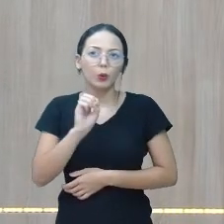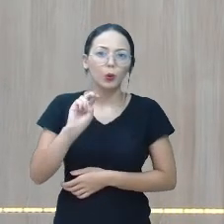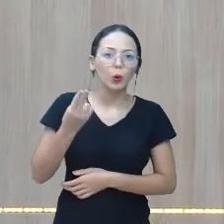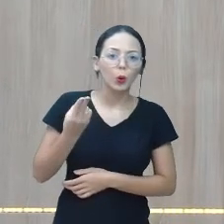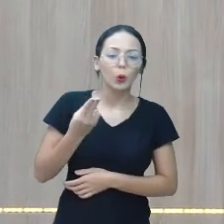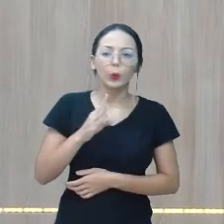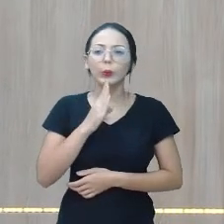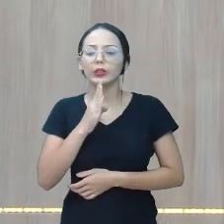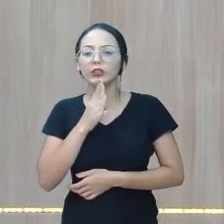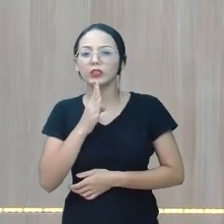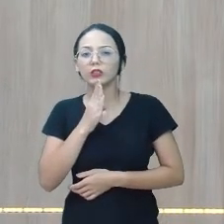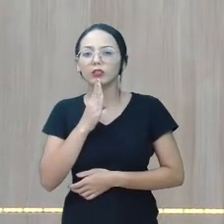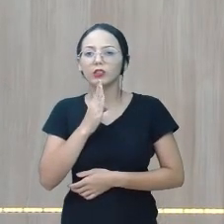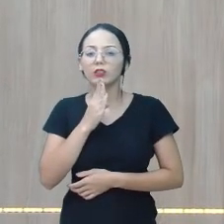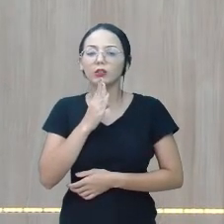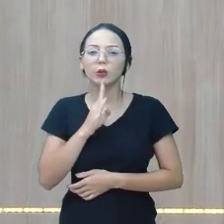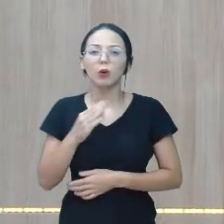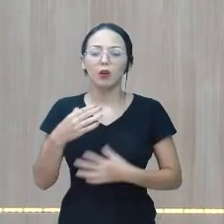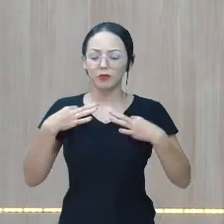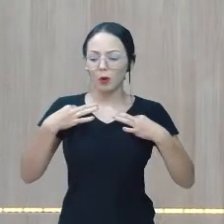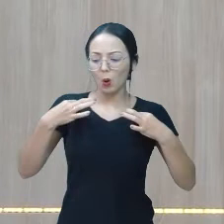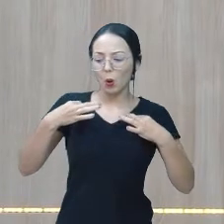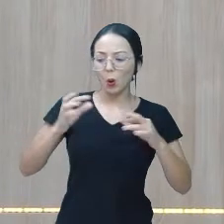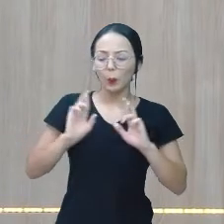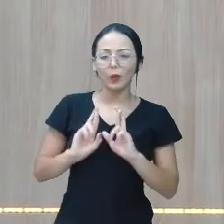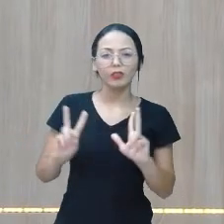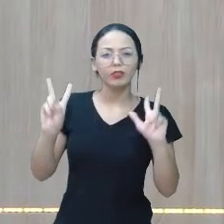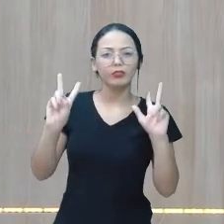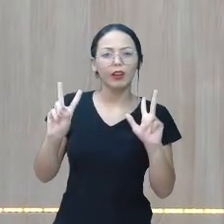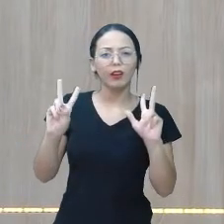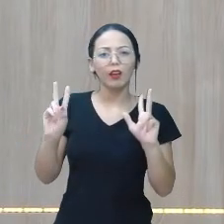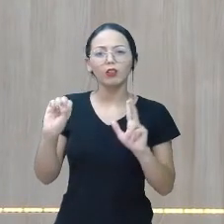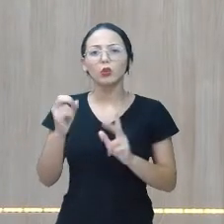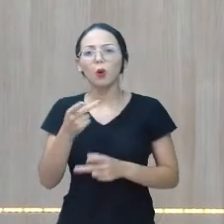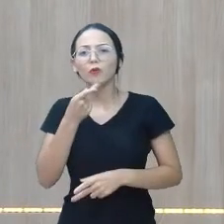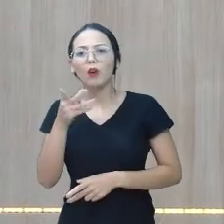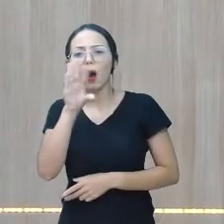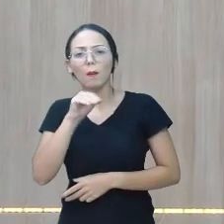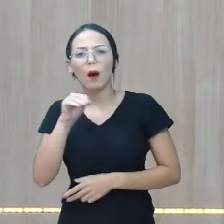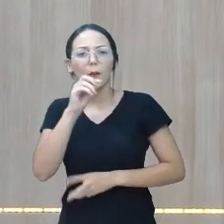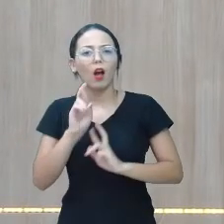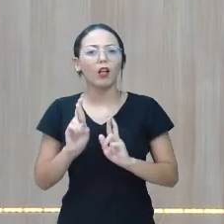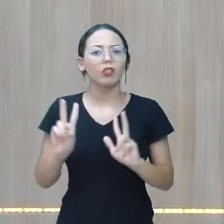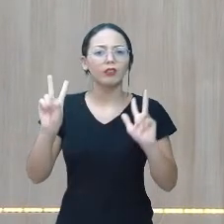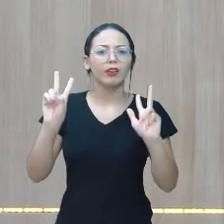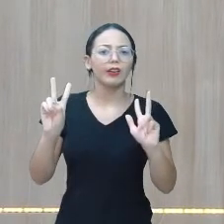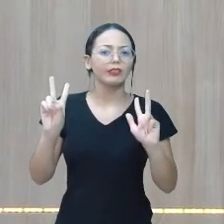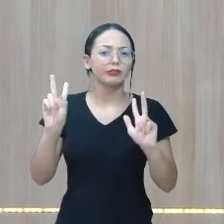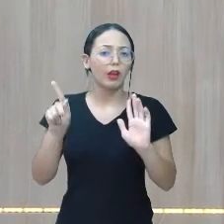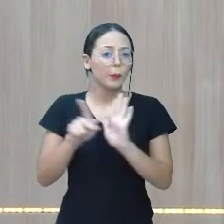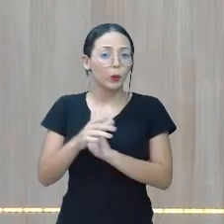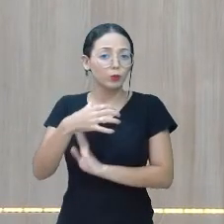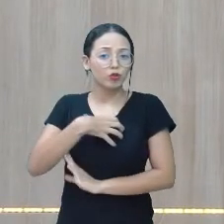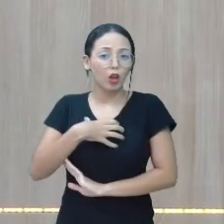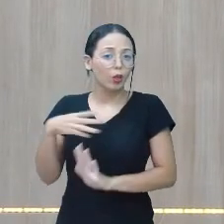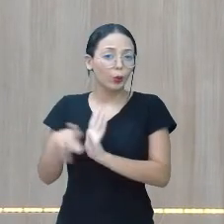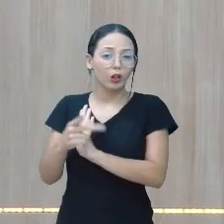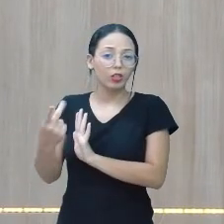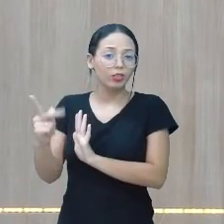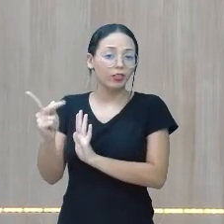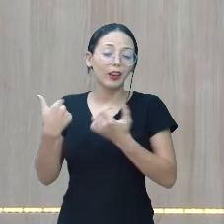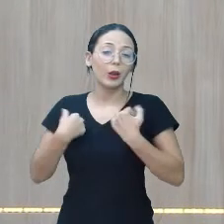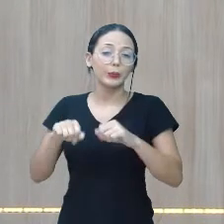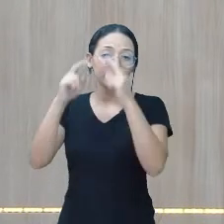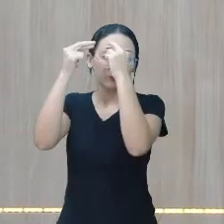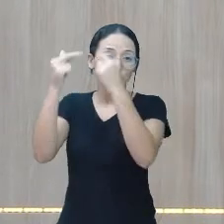conhecido se veste de uma forma diferente ou fala de forma diferente. É a forma dele ser e eu